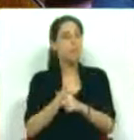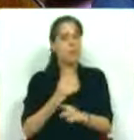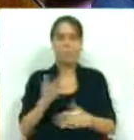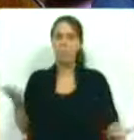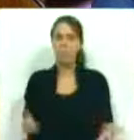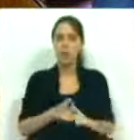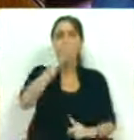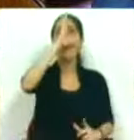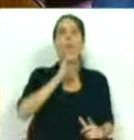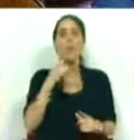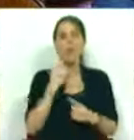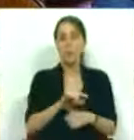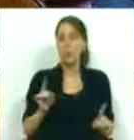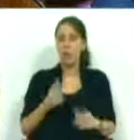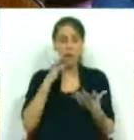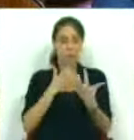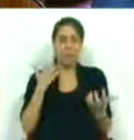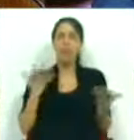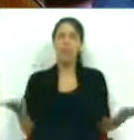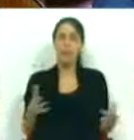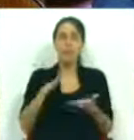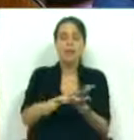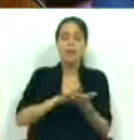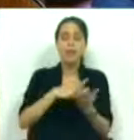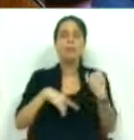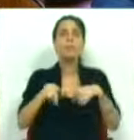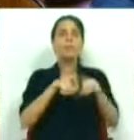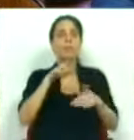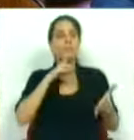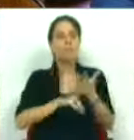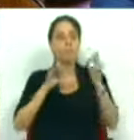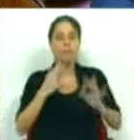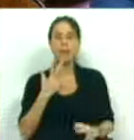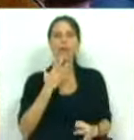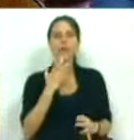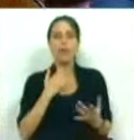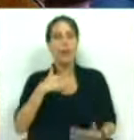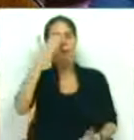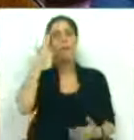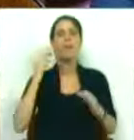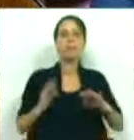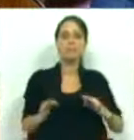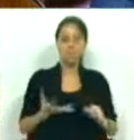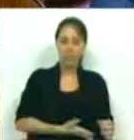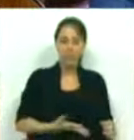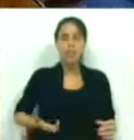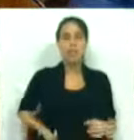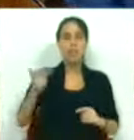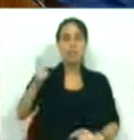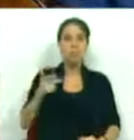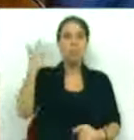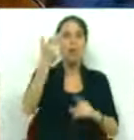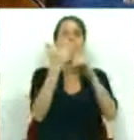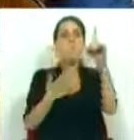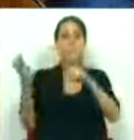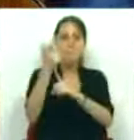mesmo. O Governo não nega essa evidência e, com base numa política de verdade e de rigor, prevê mesmo que o desemprego no próximo ano